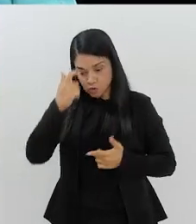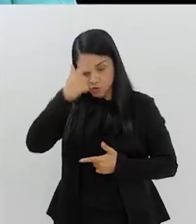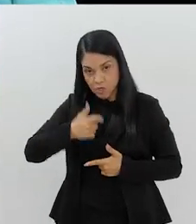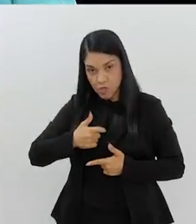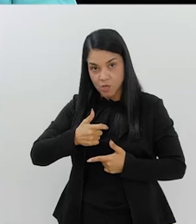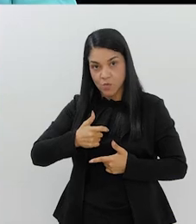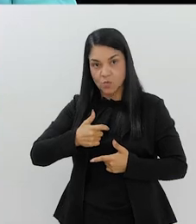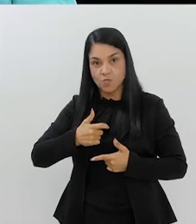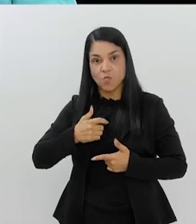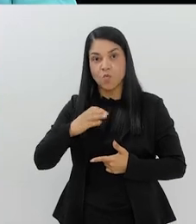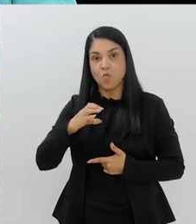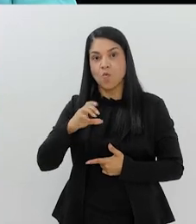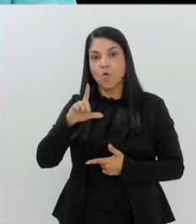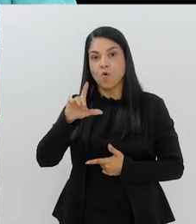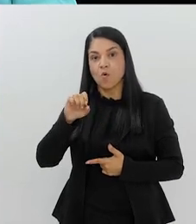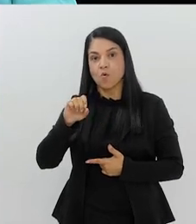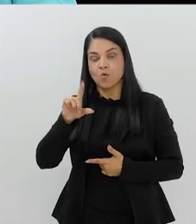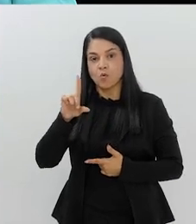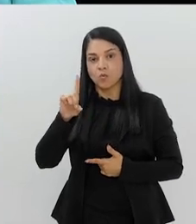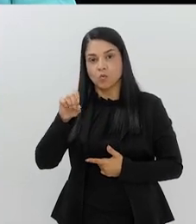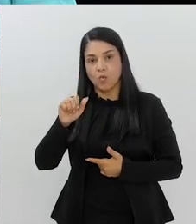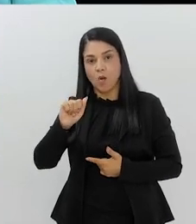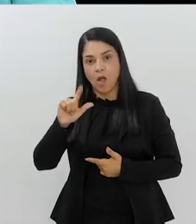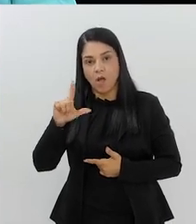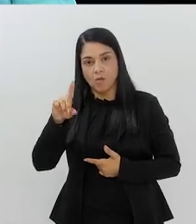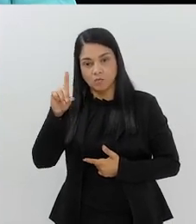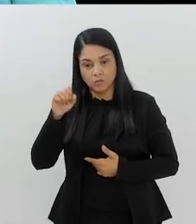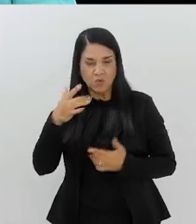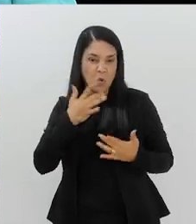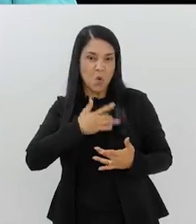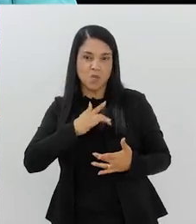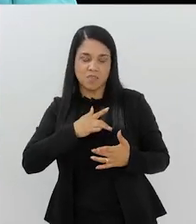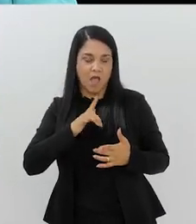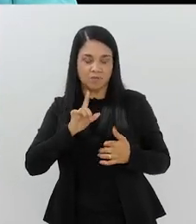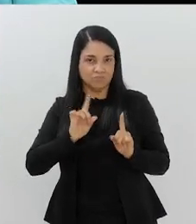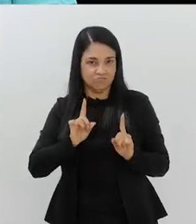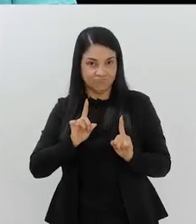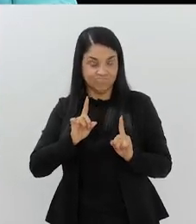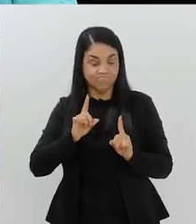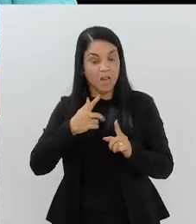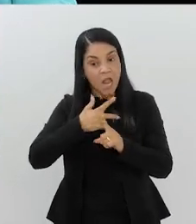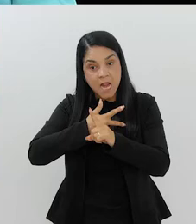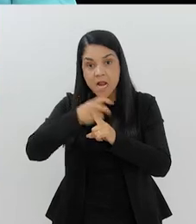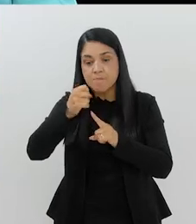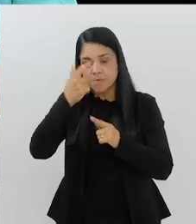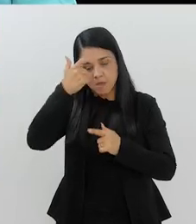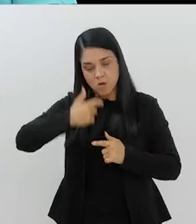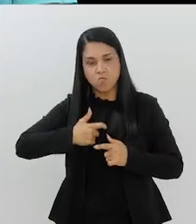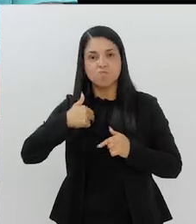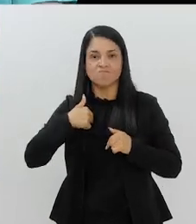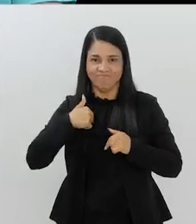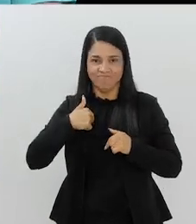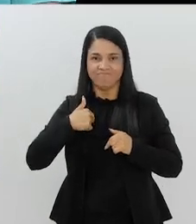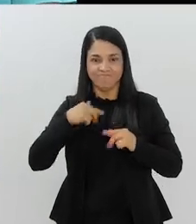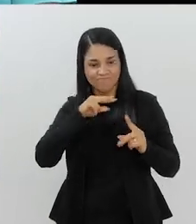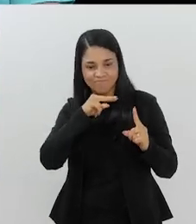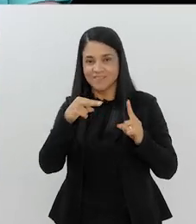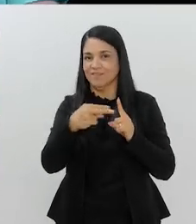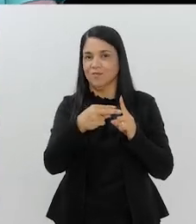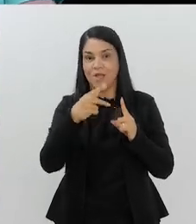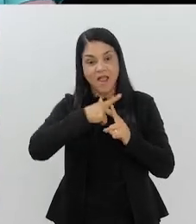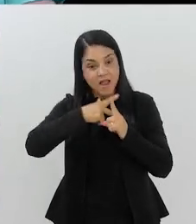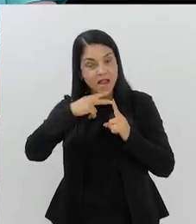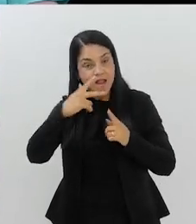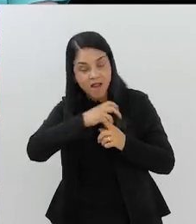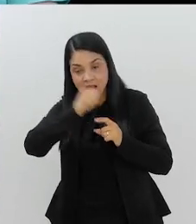também, hoje, as pessoas não veem o Clodoaldo como coitadinho, não veem como deficiente, veem como campeão, e vou ser bondoso